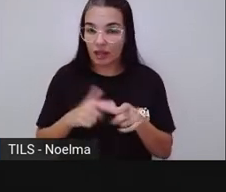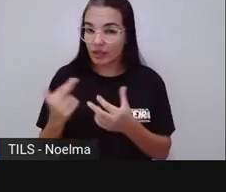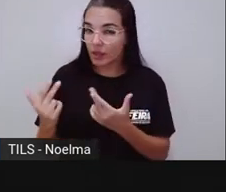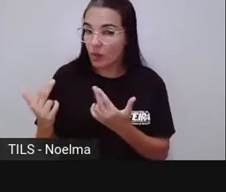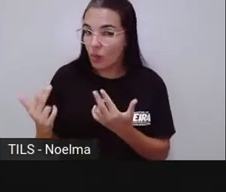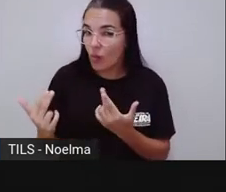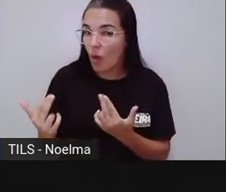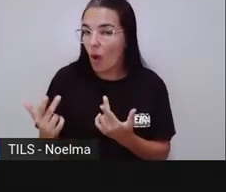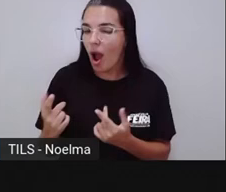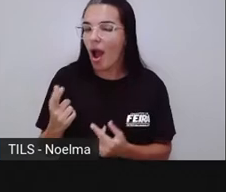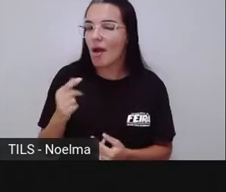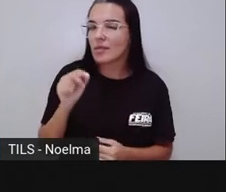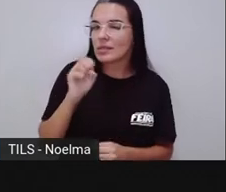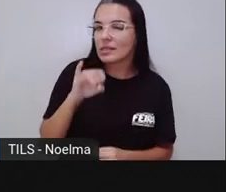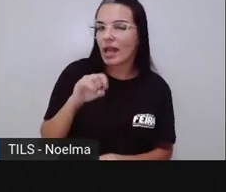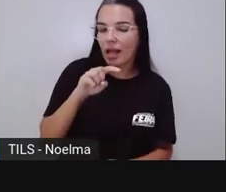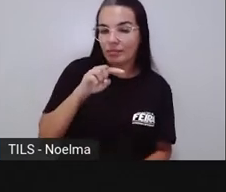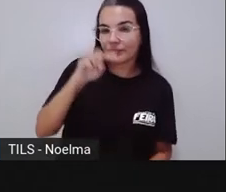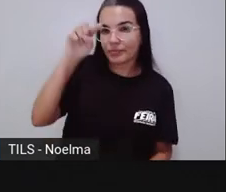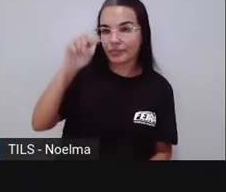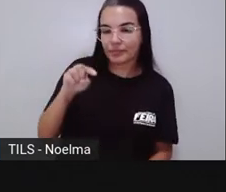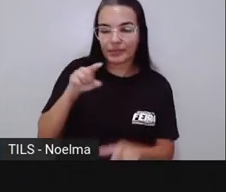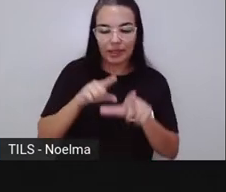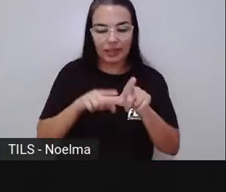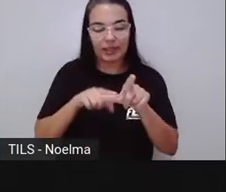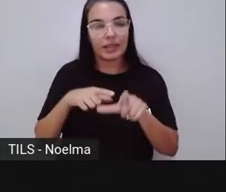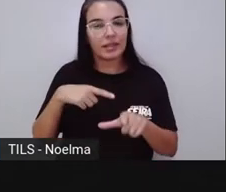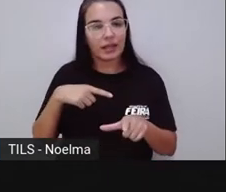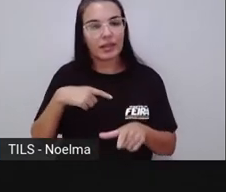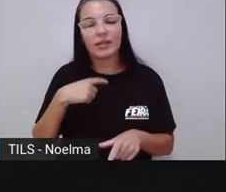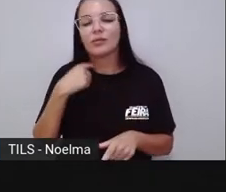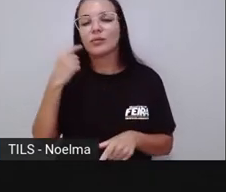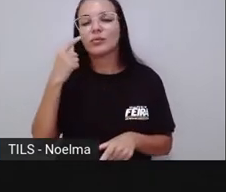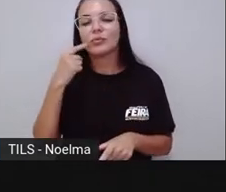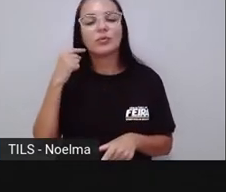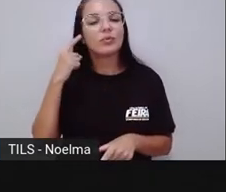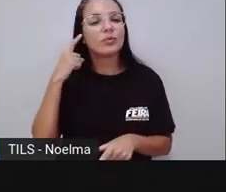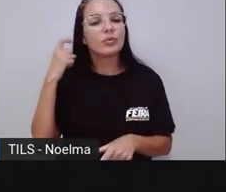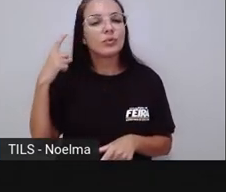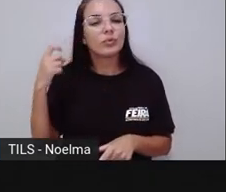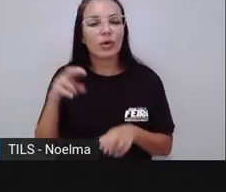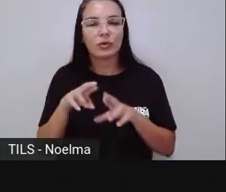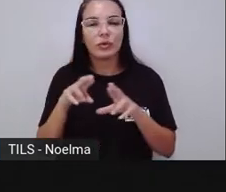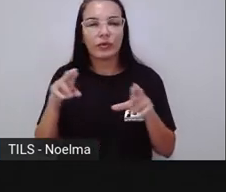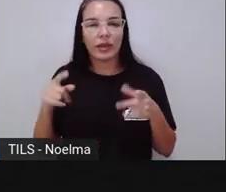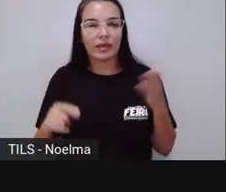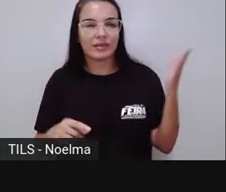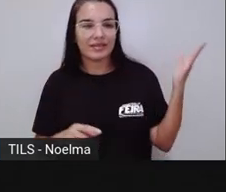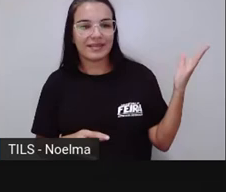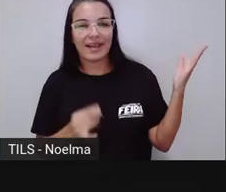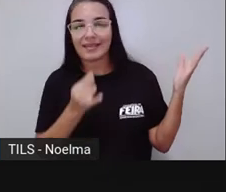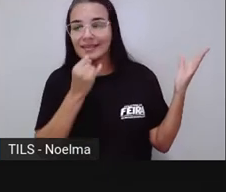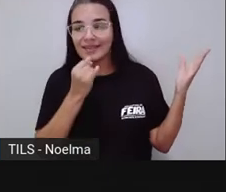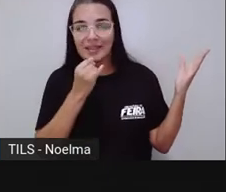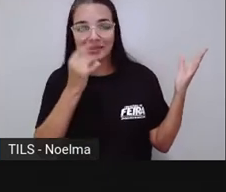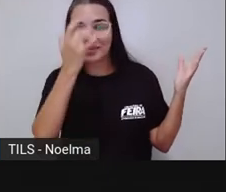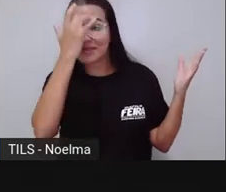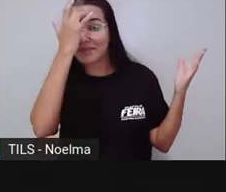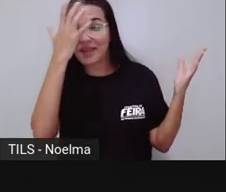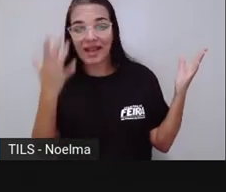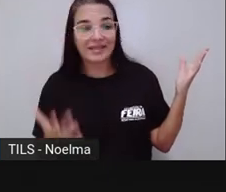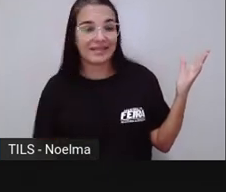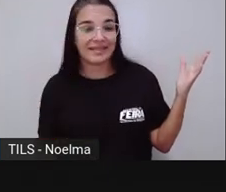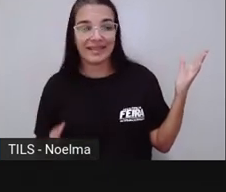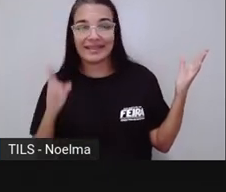acento circunflexo. A gente já observou isso. E há para trás um exemplo bem prático, né? Bem